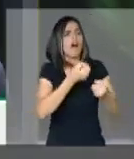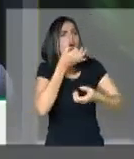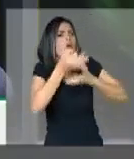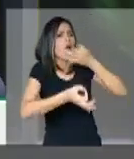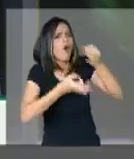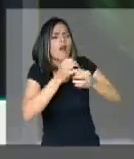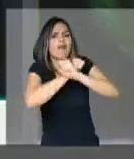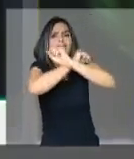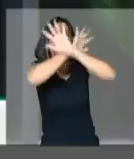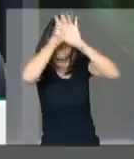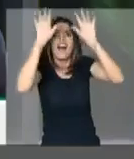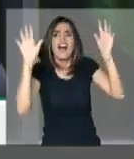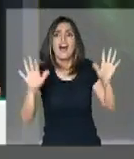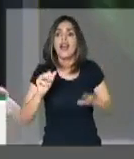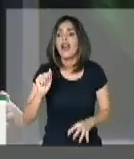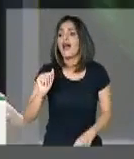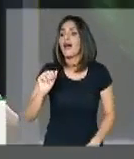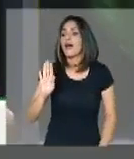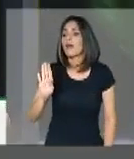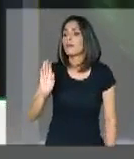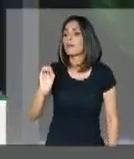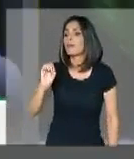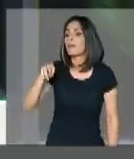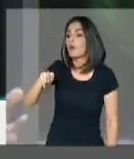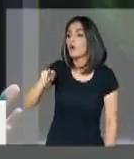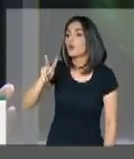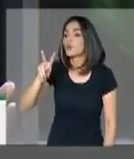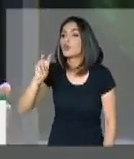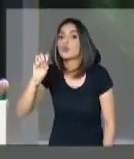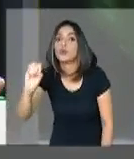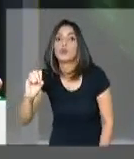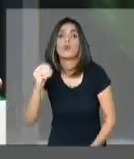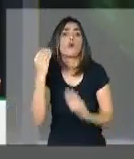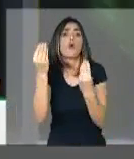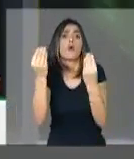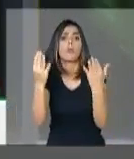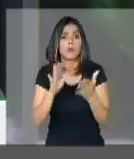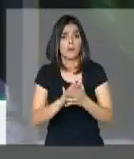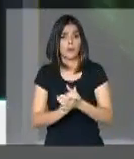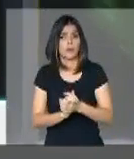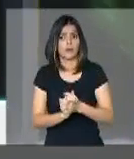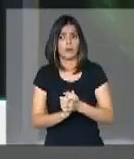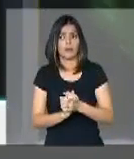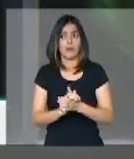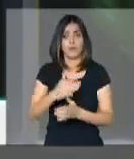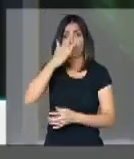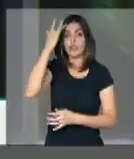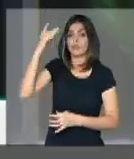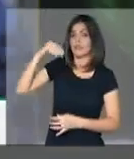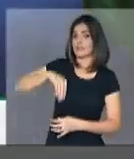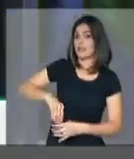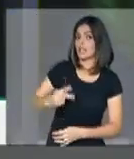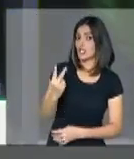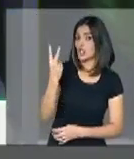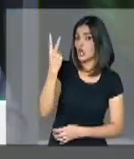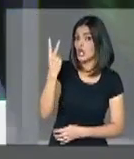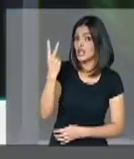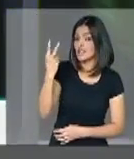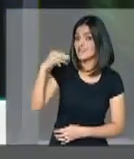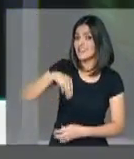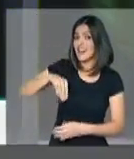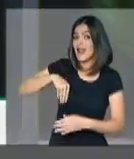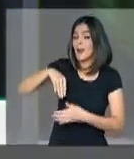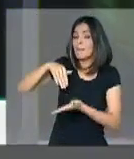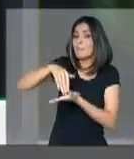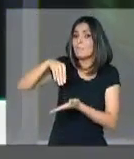lúcidos a questão do abono. Como é a questão do abono? Quem recebe até dois salários mínimos? Estamos